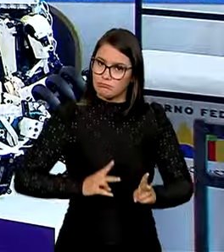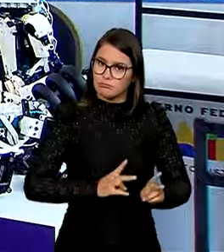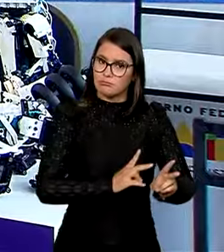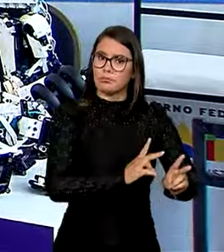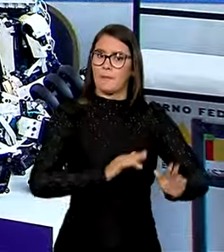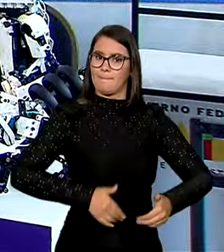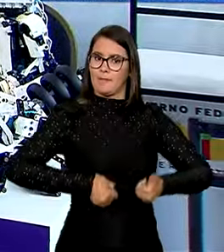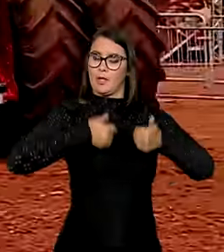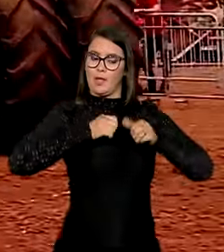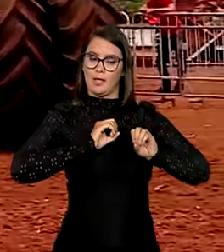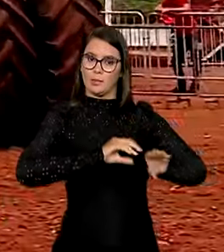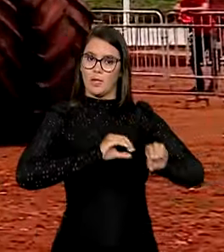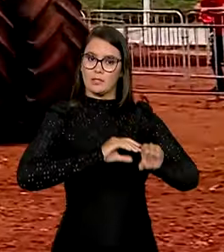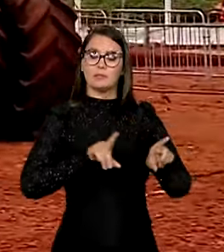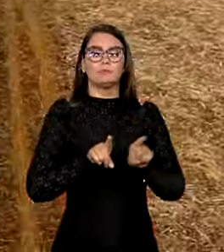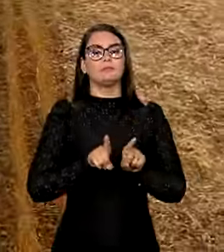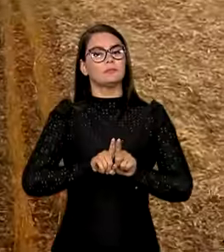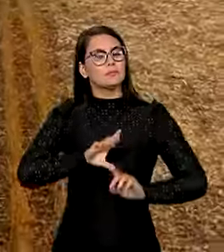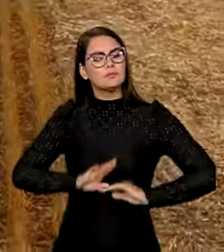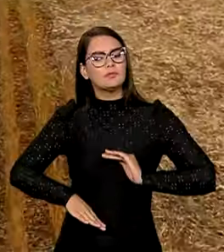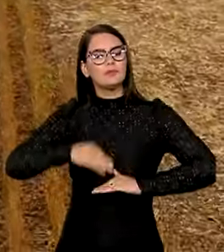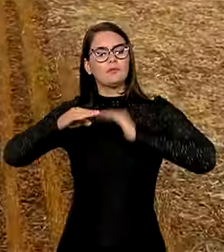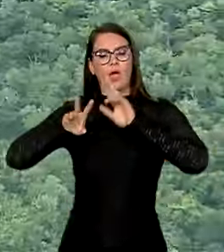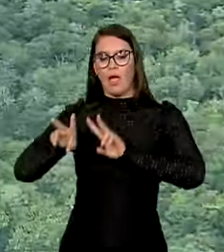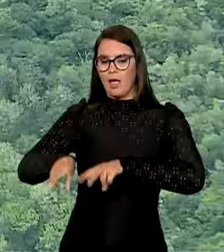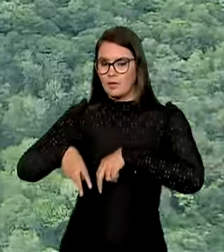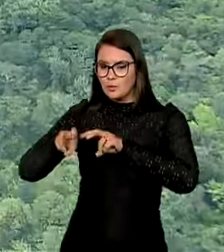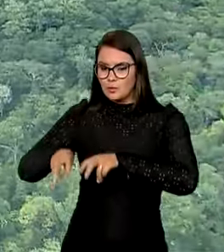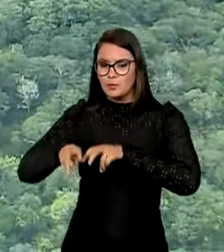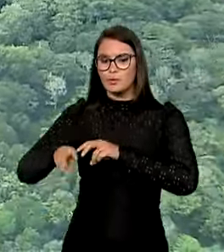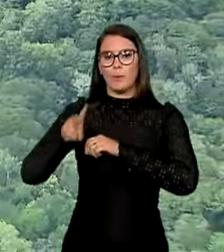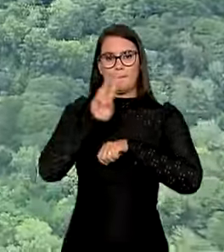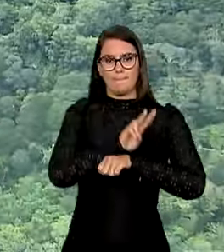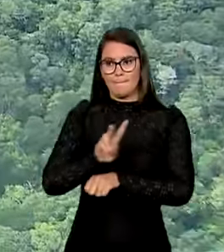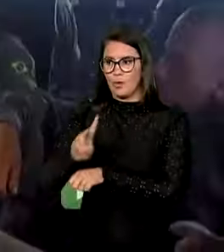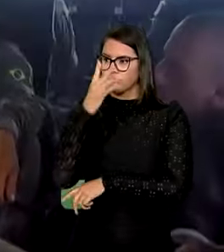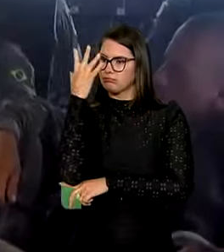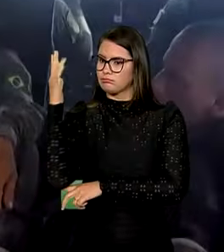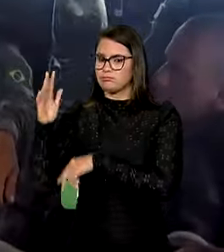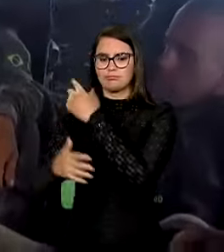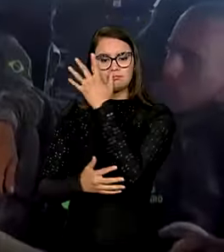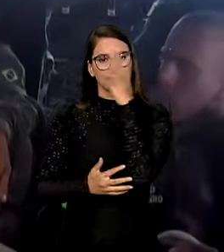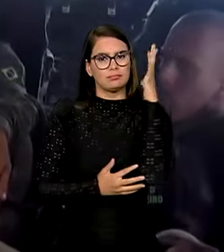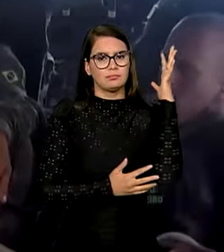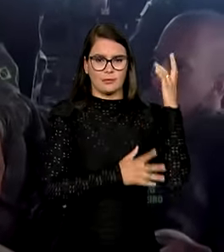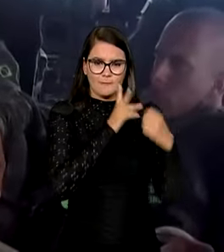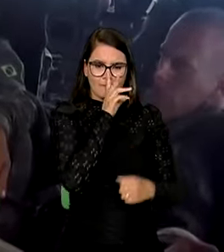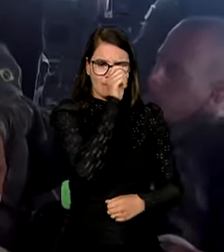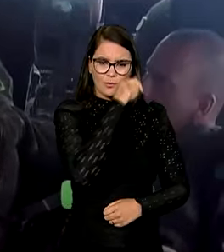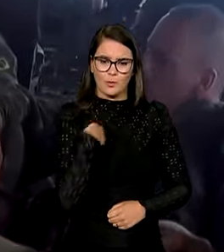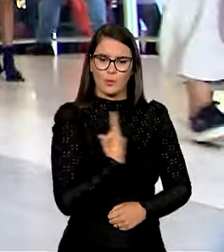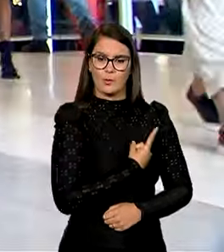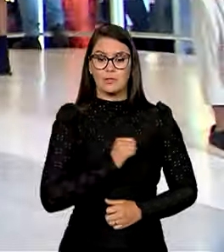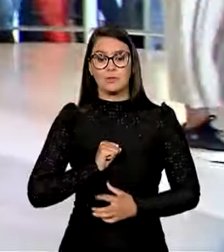melhorar a nossa educação, para desenvolver a agricultura, para proteger o meio ambiente, para fortalecer a nossa